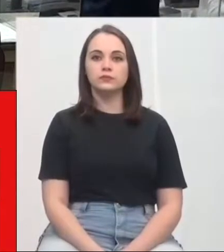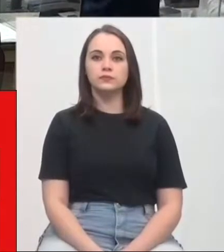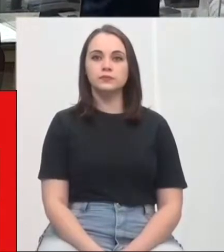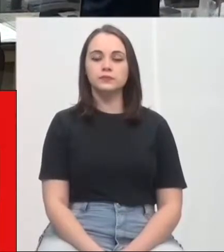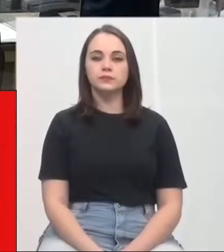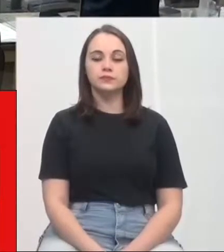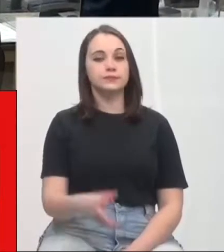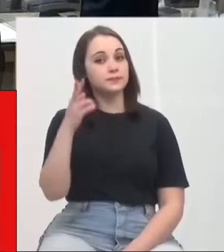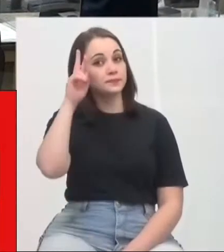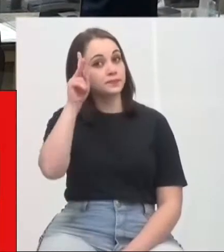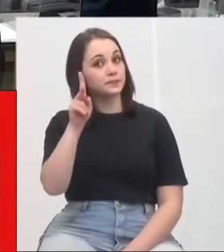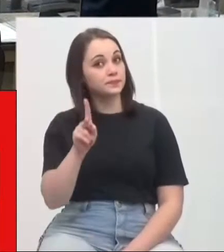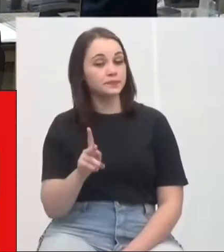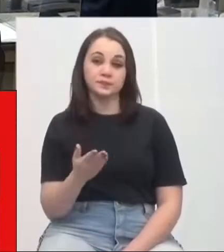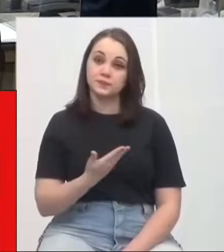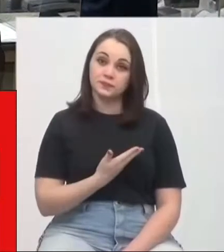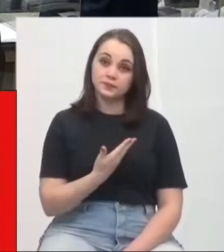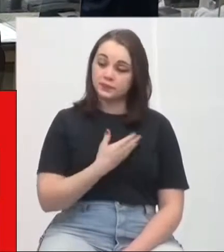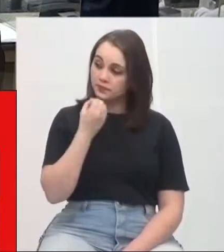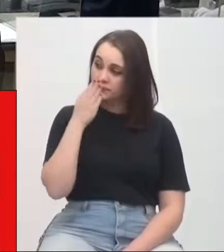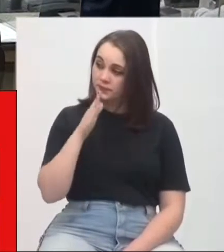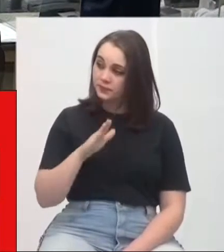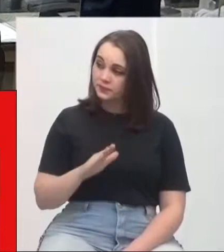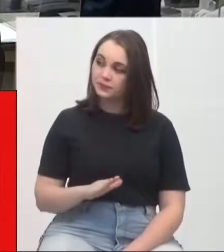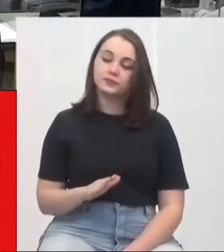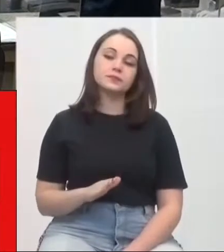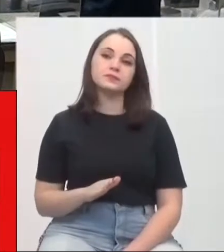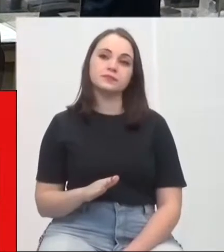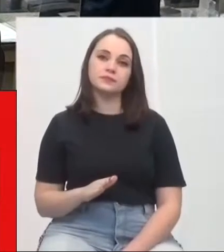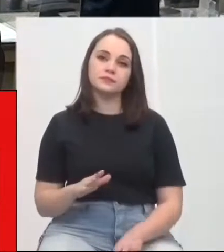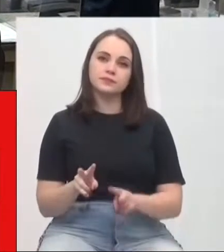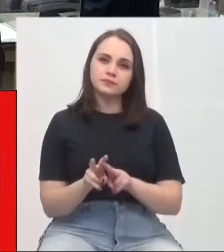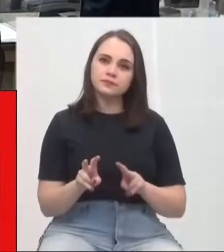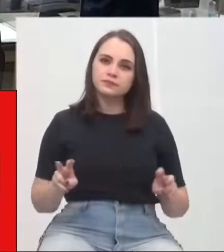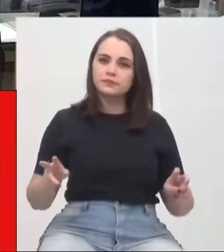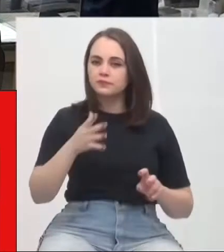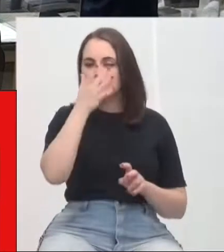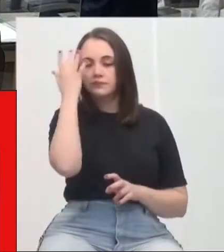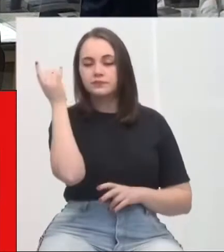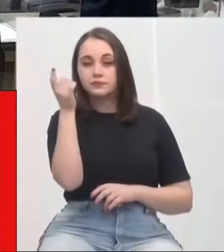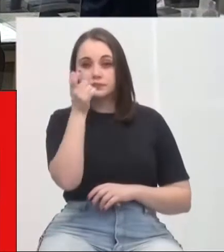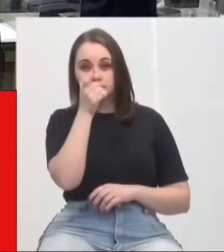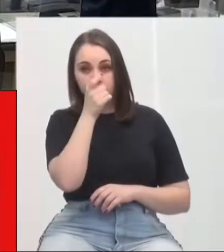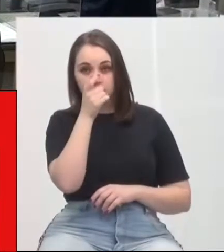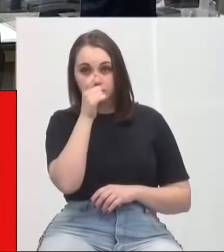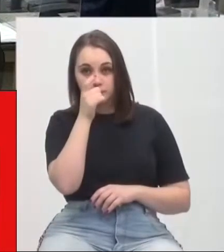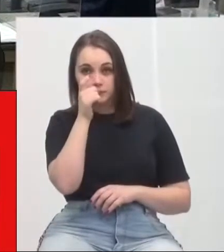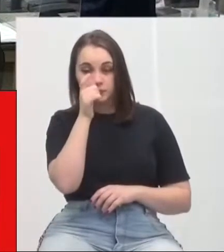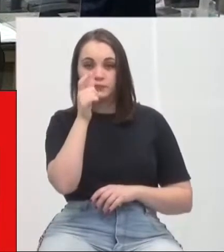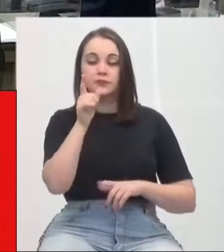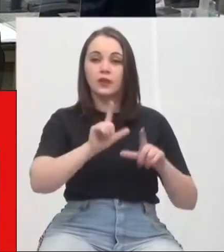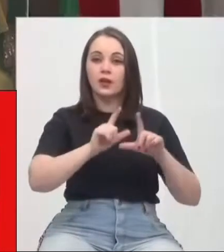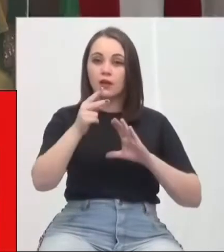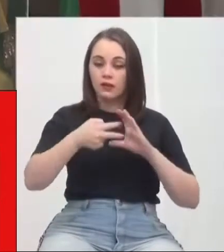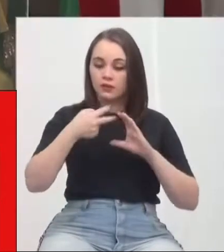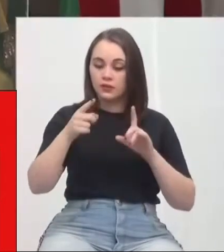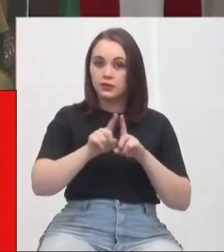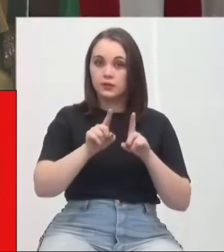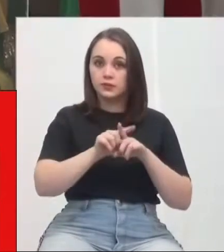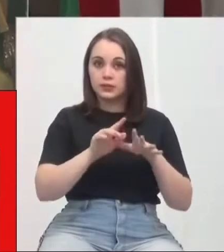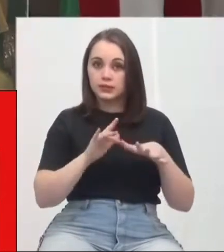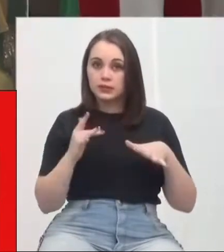Senhor presidente, nobres colegas, muito boa tarde, mesa diretora, público que nos assiste pela TV Câmara e pelas redes